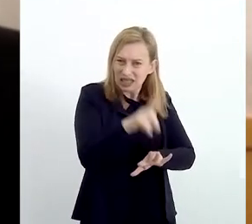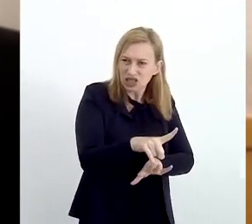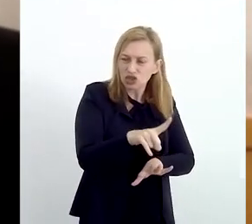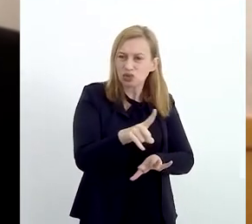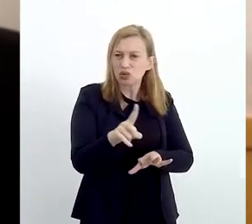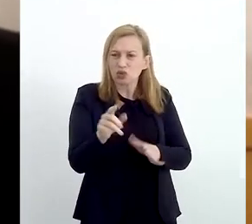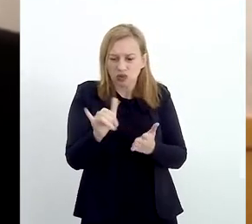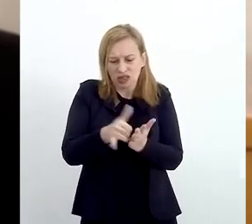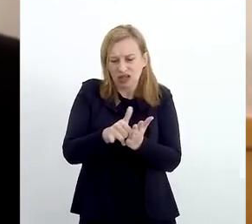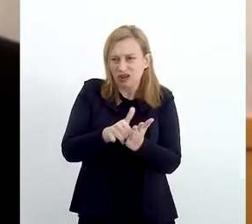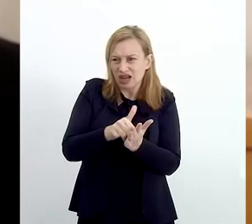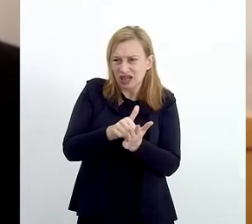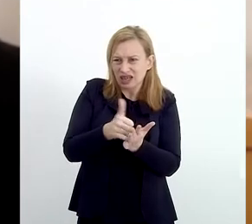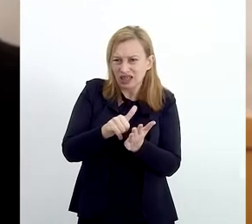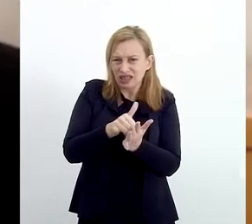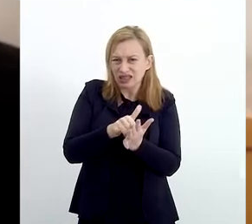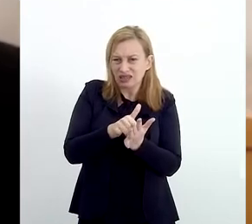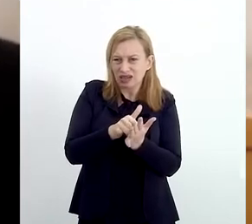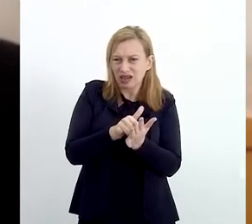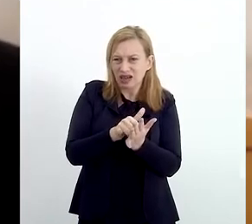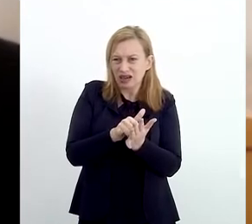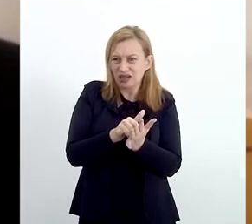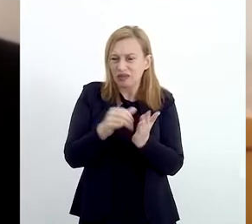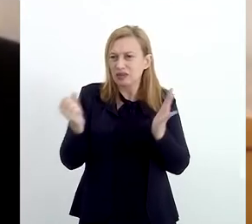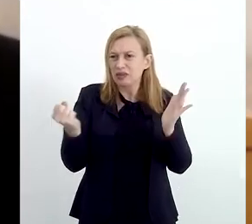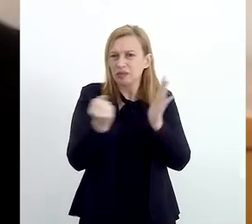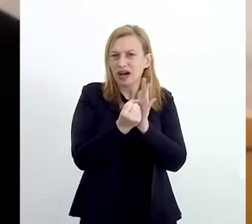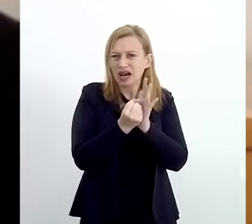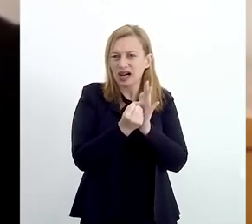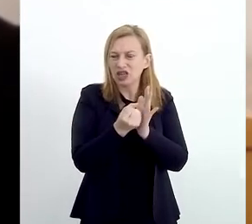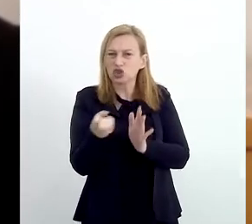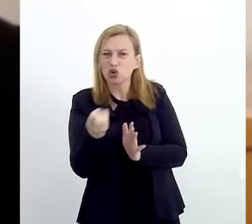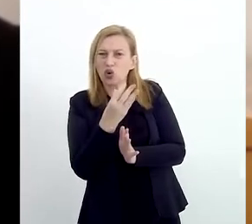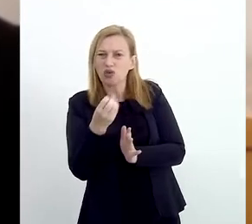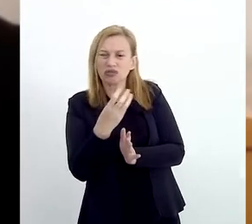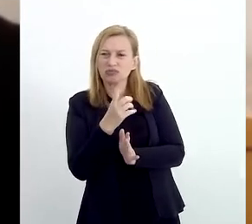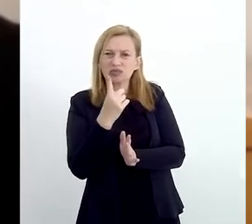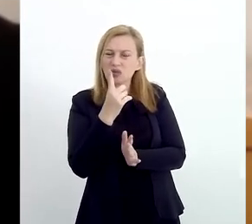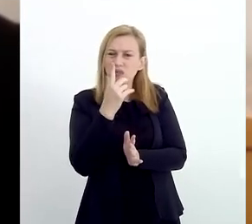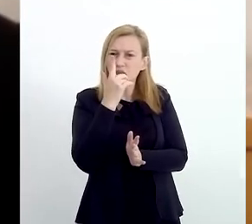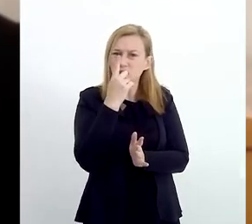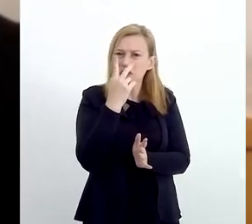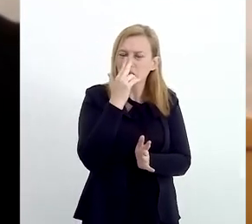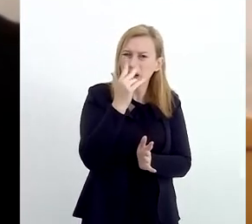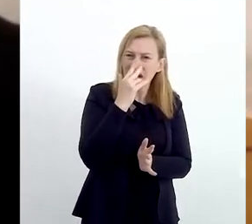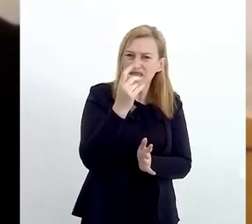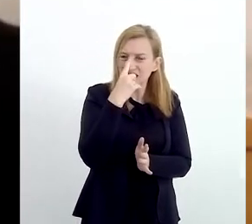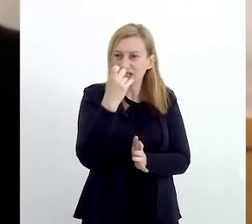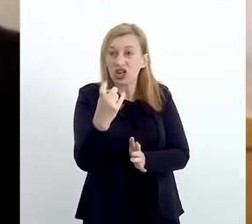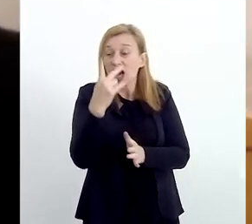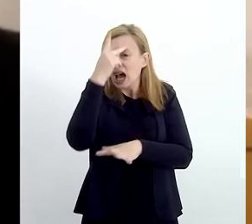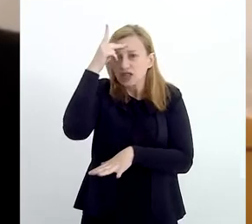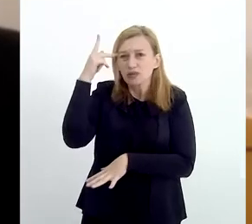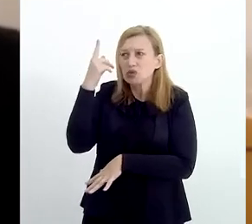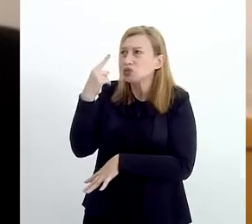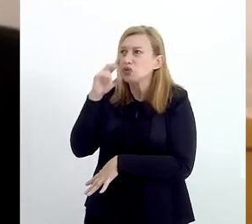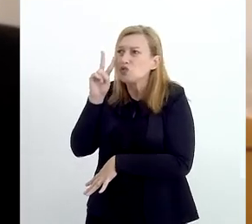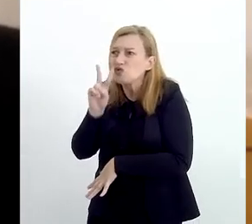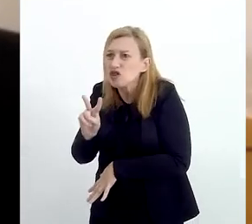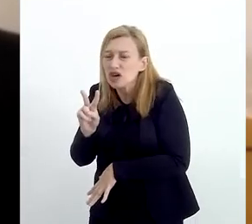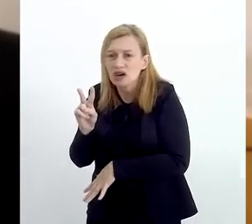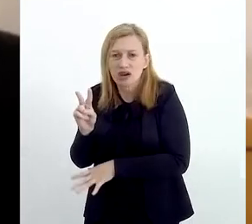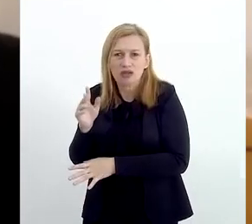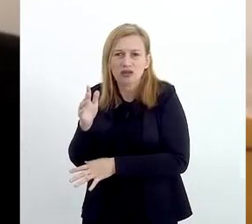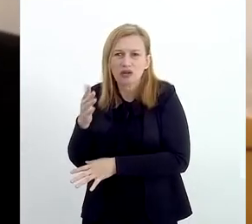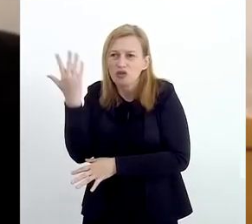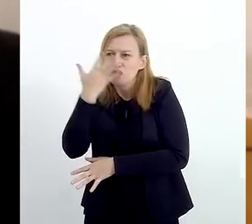Um celular, inclusive com aquelas marcas bacanas, não tem cara de lixo. A pessoa não percebe aquilo como algo